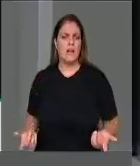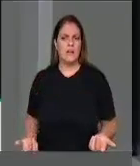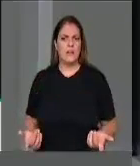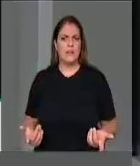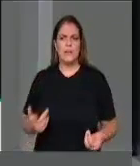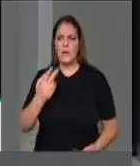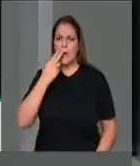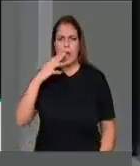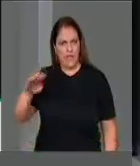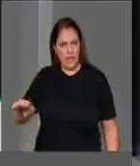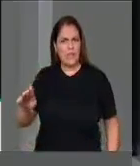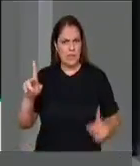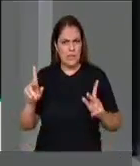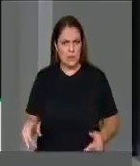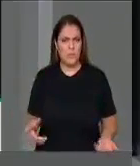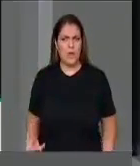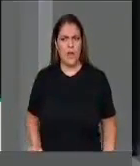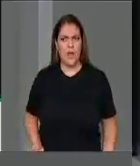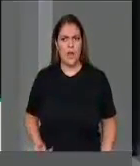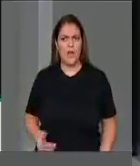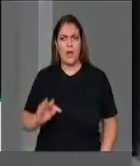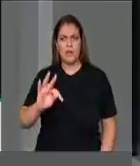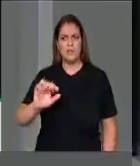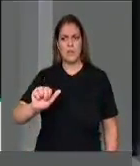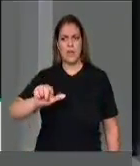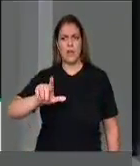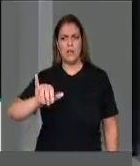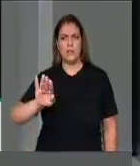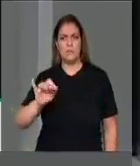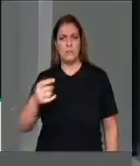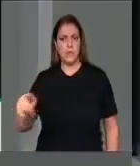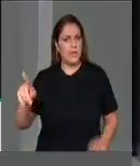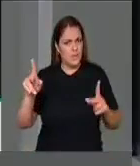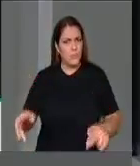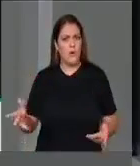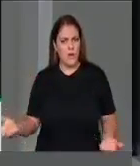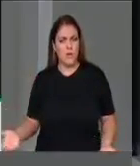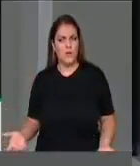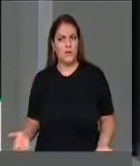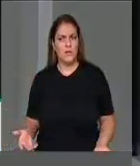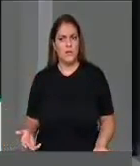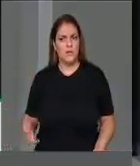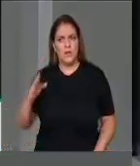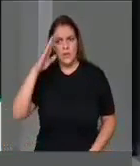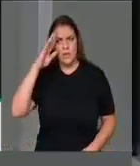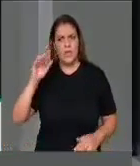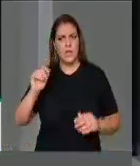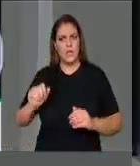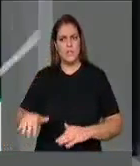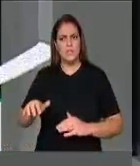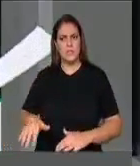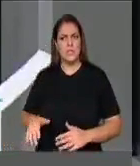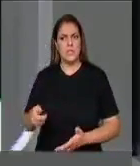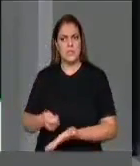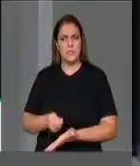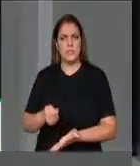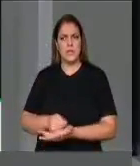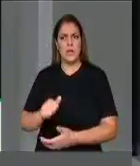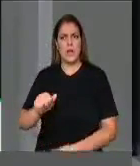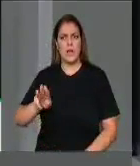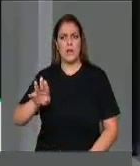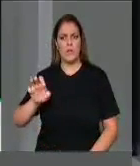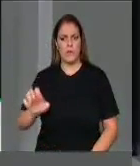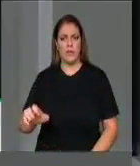a Hitler, que remonta aos talibãs, que remonta ao exército... ao EI.